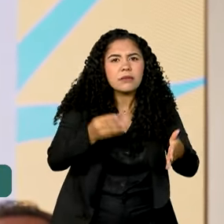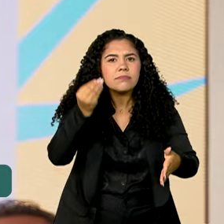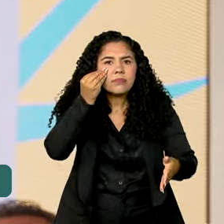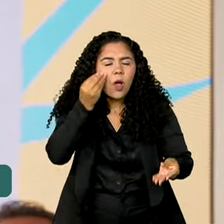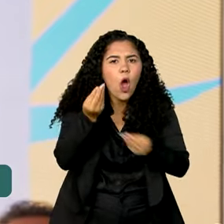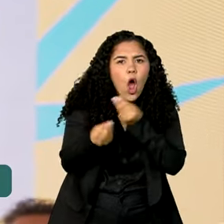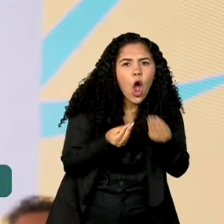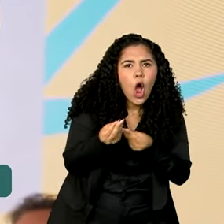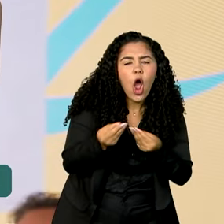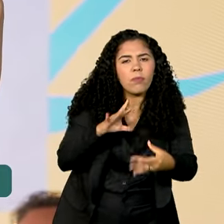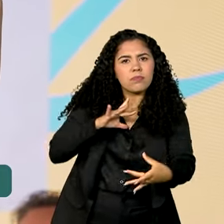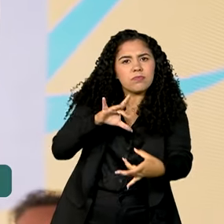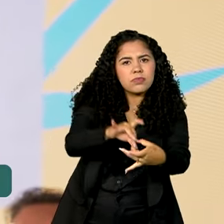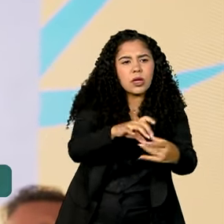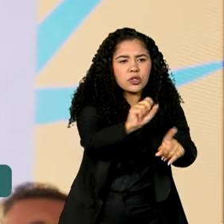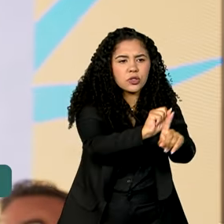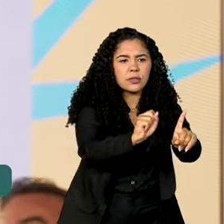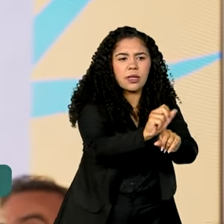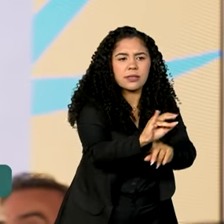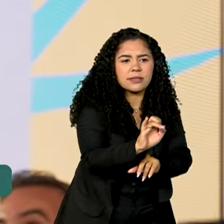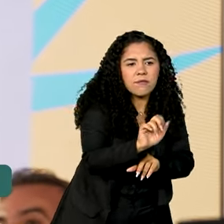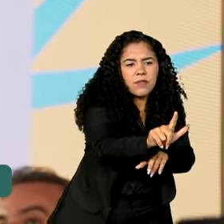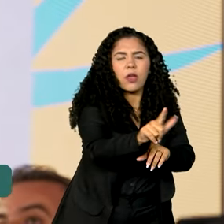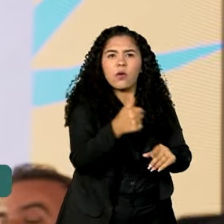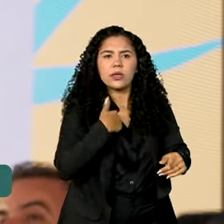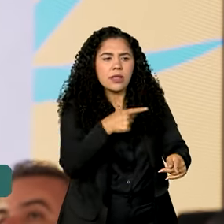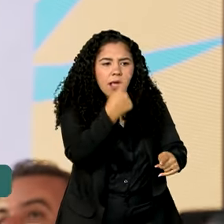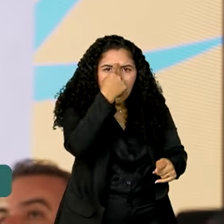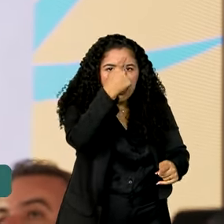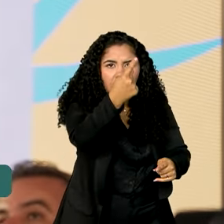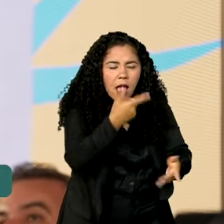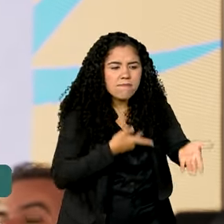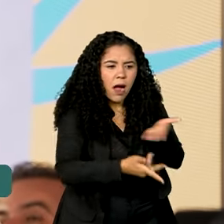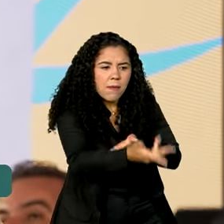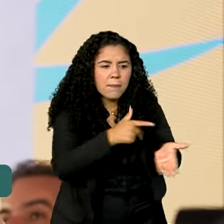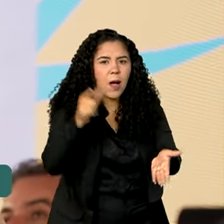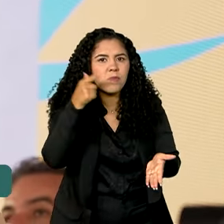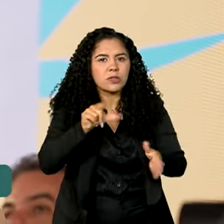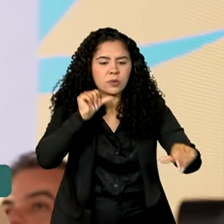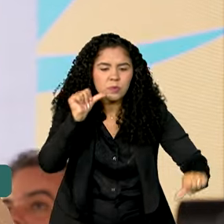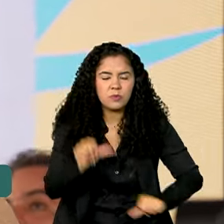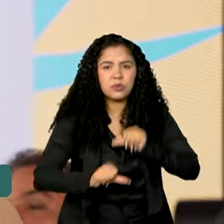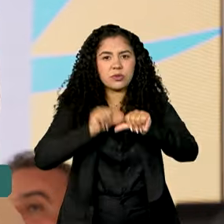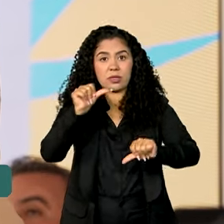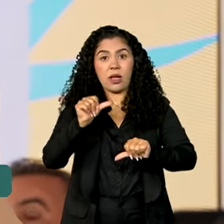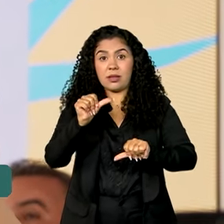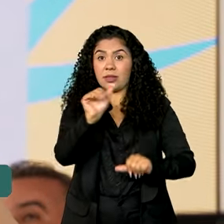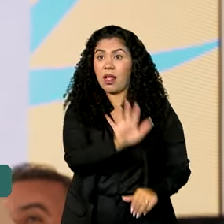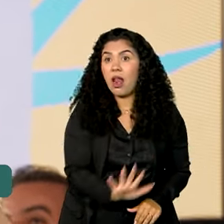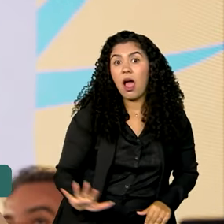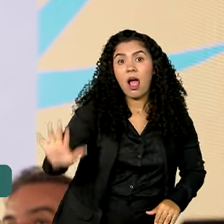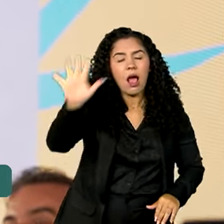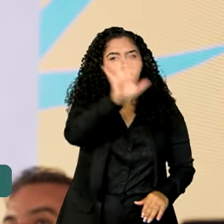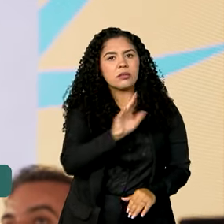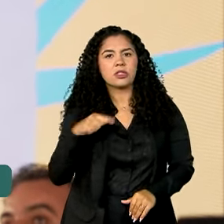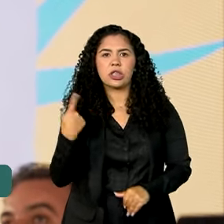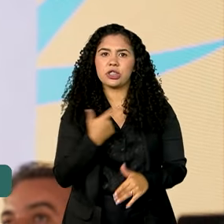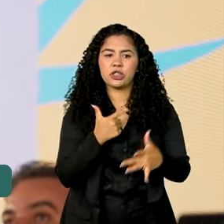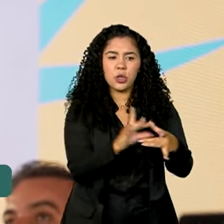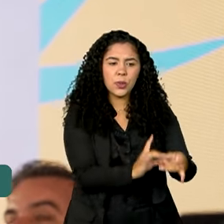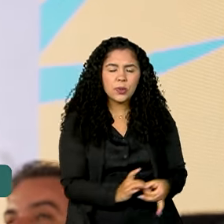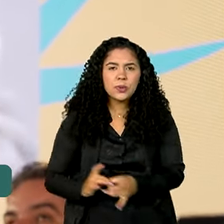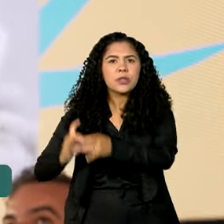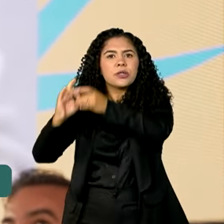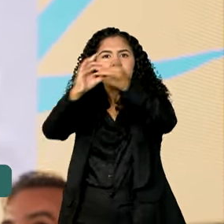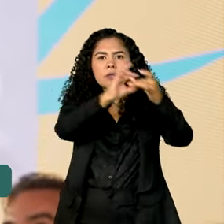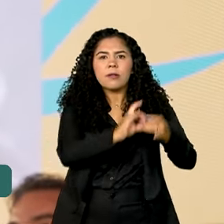interação com a sociedade civil, trazendo ideias que promovam a mudança. No âmbito nacional, estamos unindo forças nas